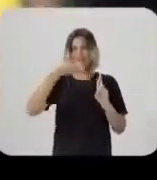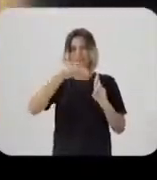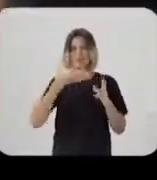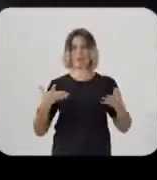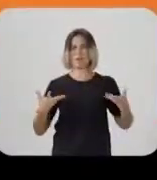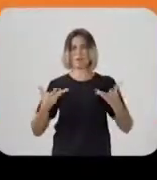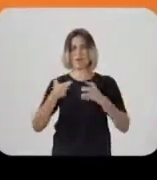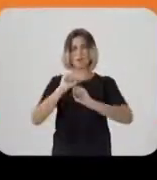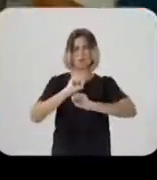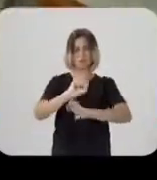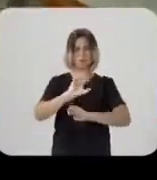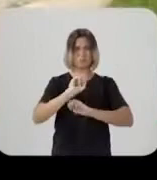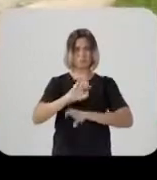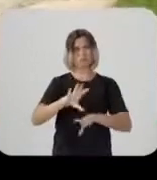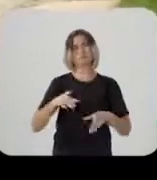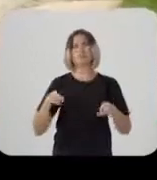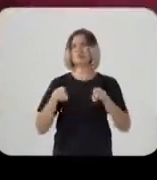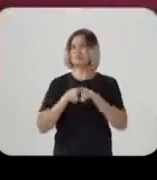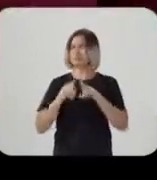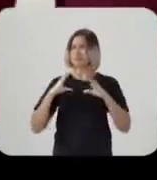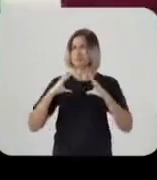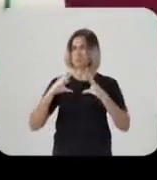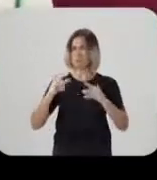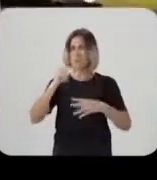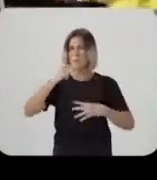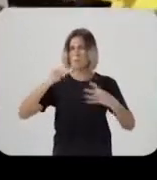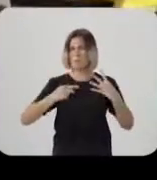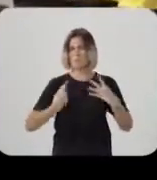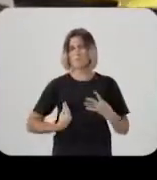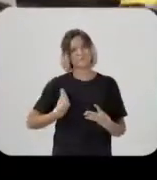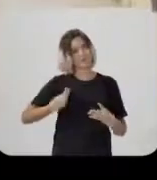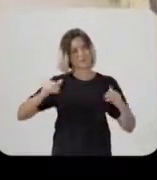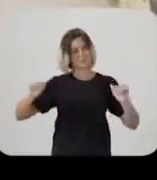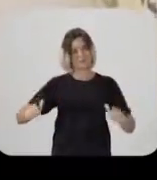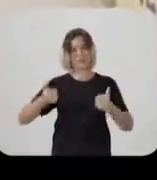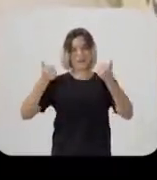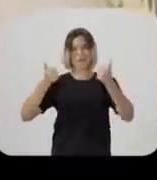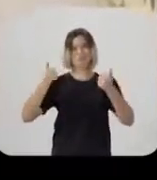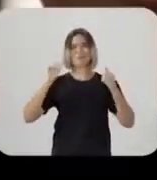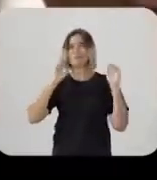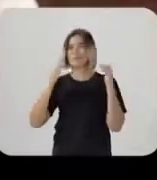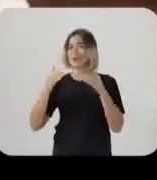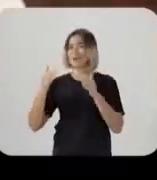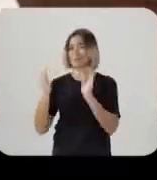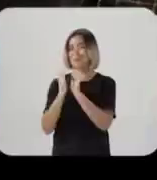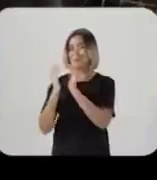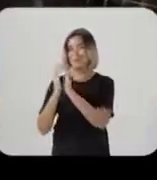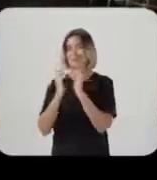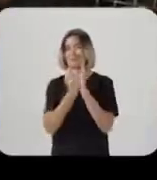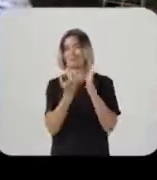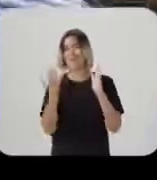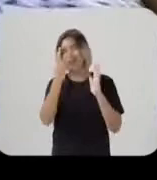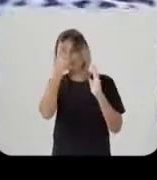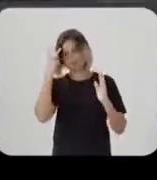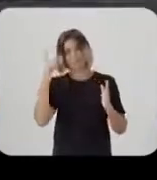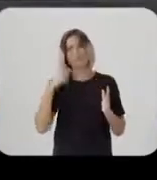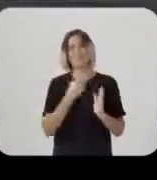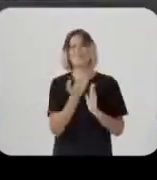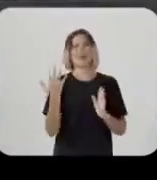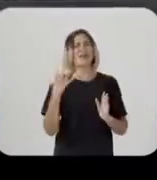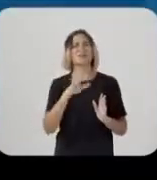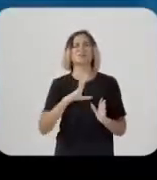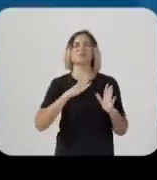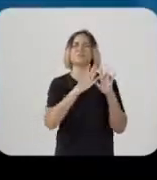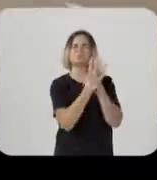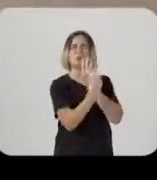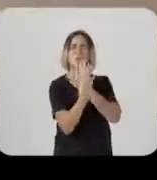Referência no país em qualidade na educação. Isso tudo quer dizer uma vida melhor para os recifenses. Porque existem muitos